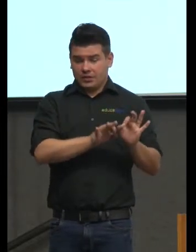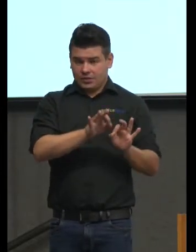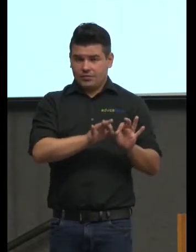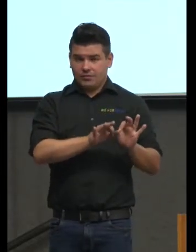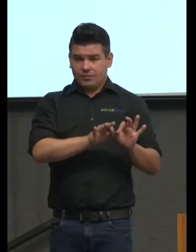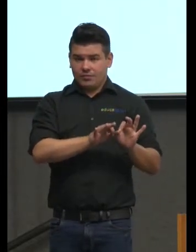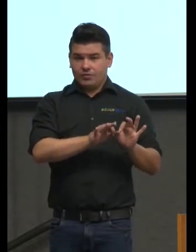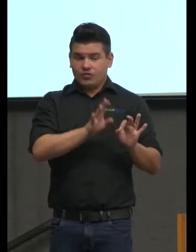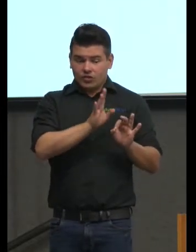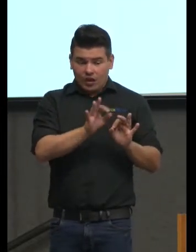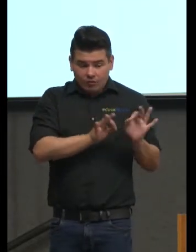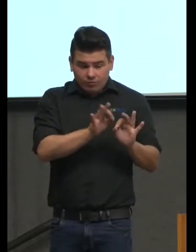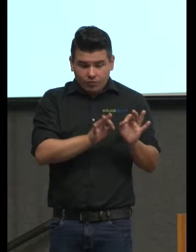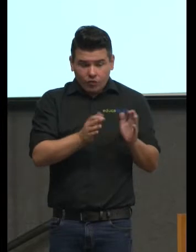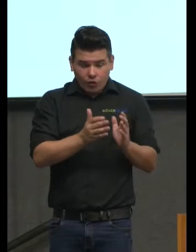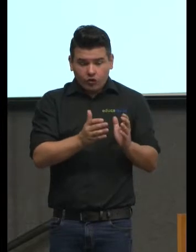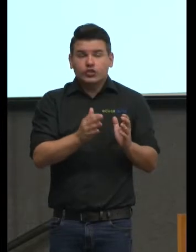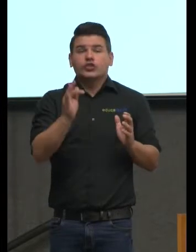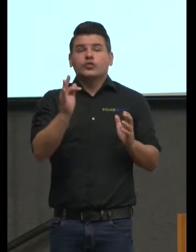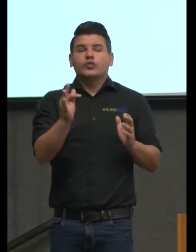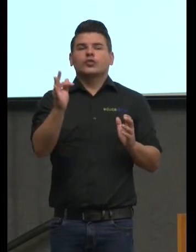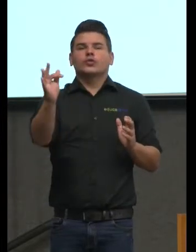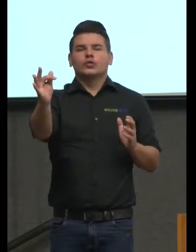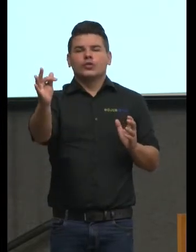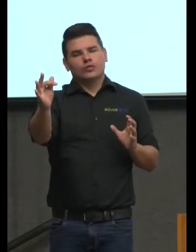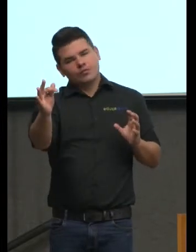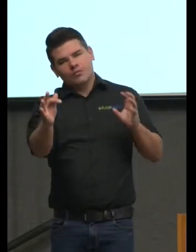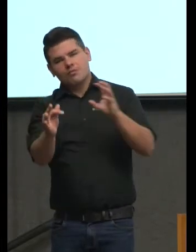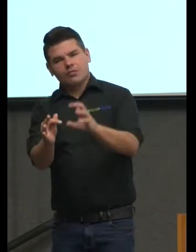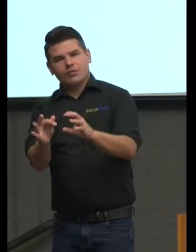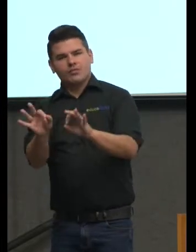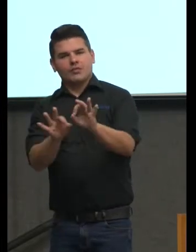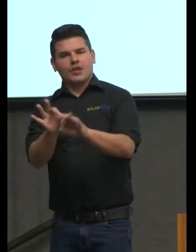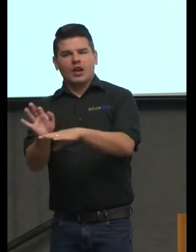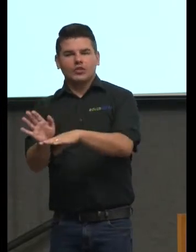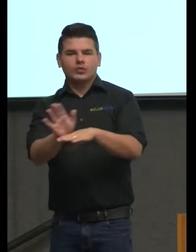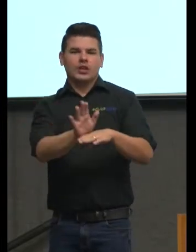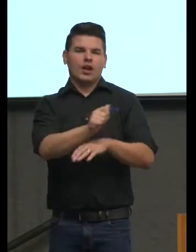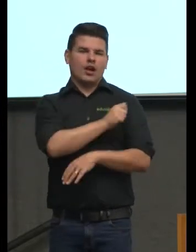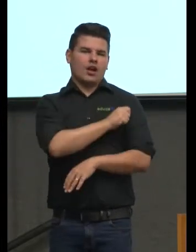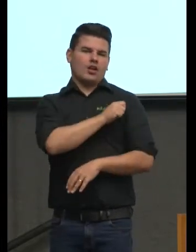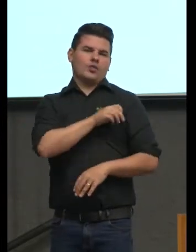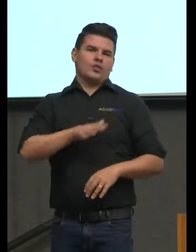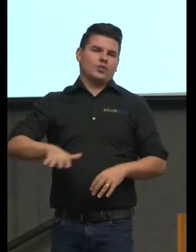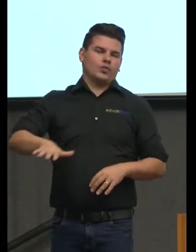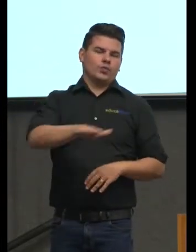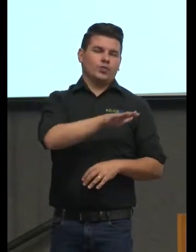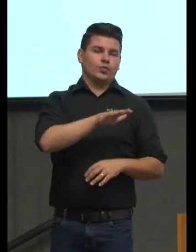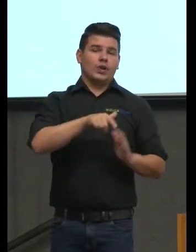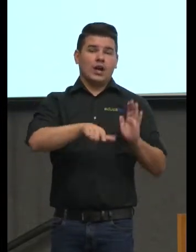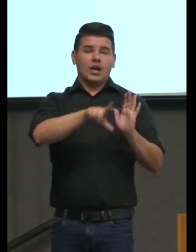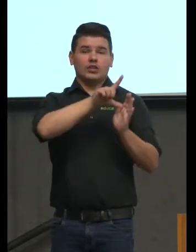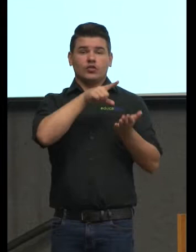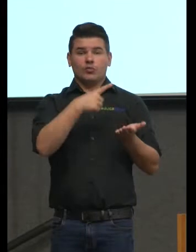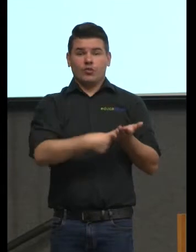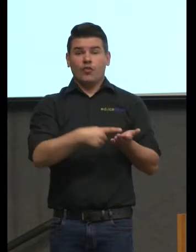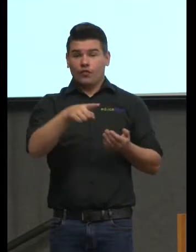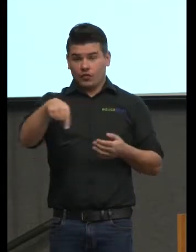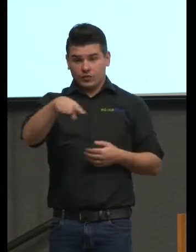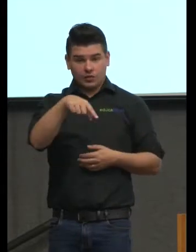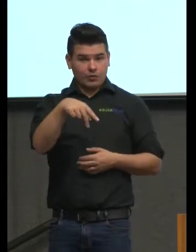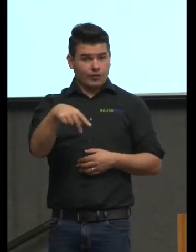um futuro que você quer alcançar para os seus alunos com os seus alunos que você se comprometeu como professor